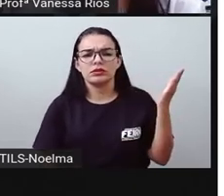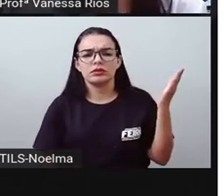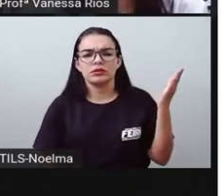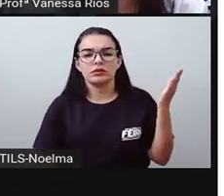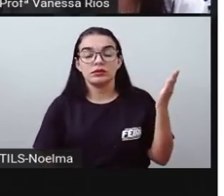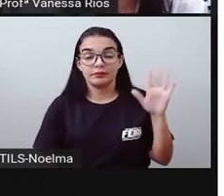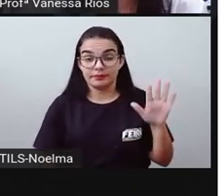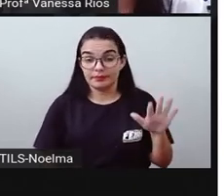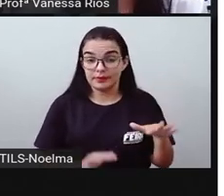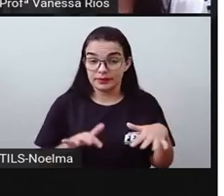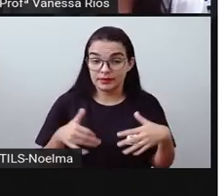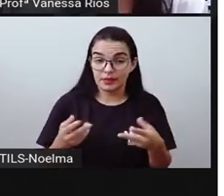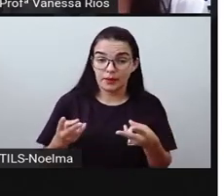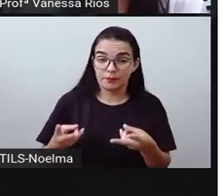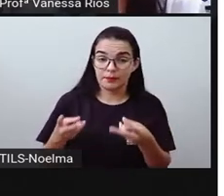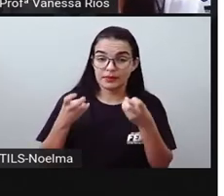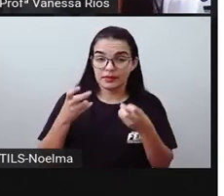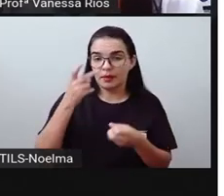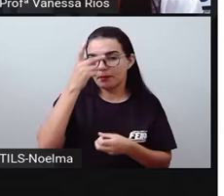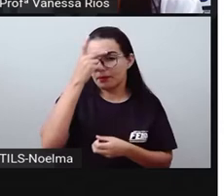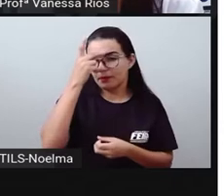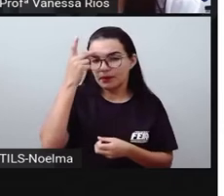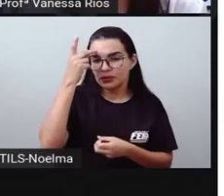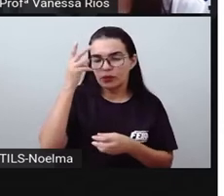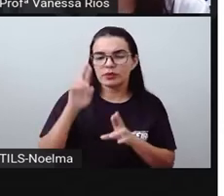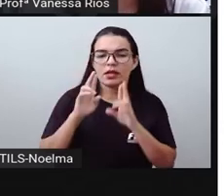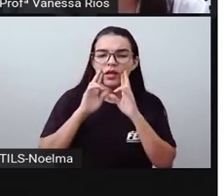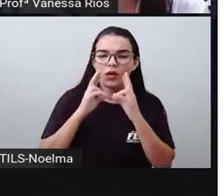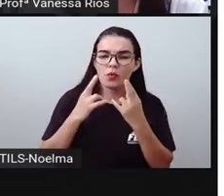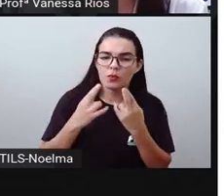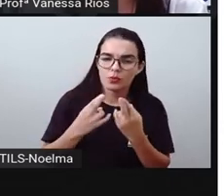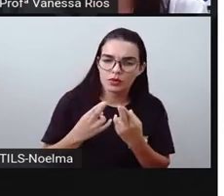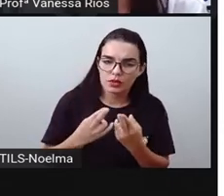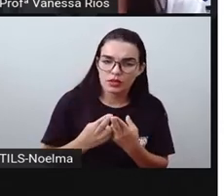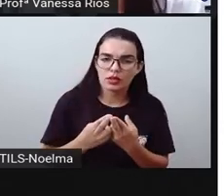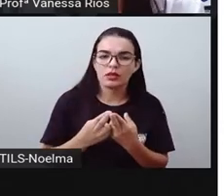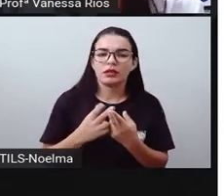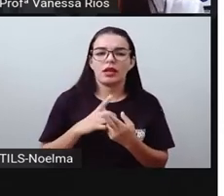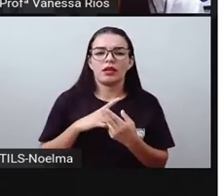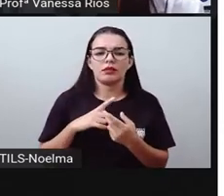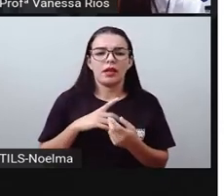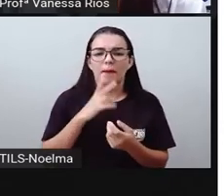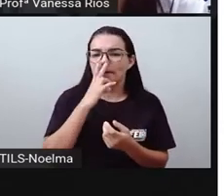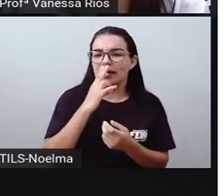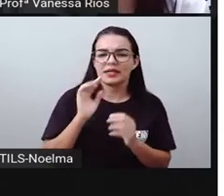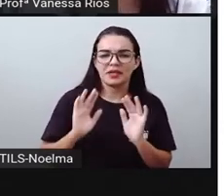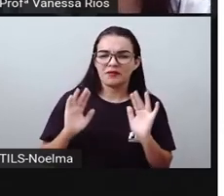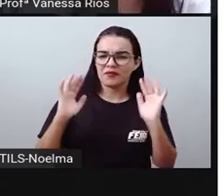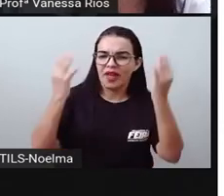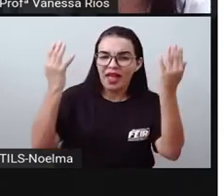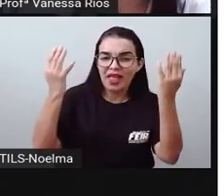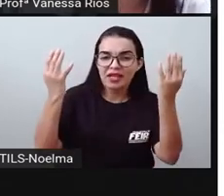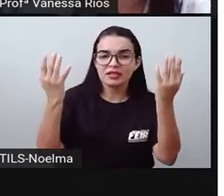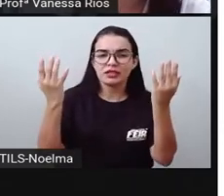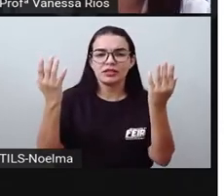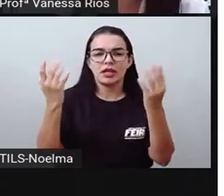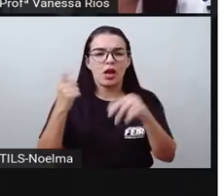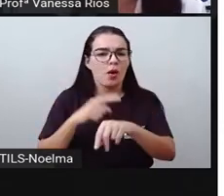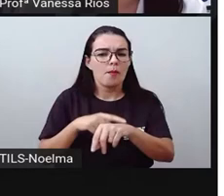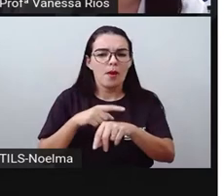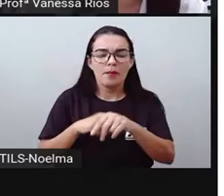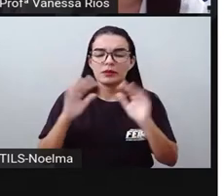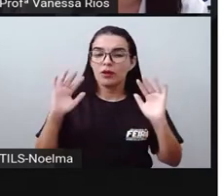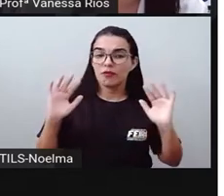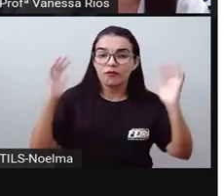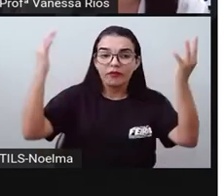reunidas, né? Aparentemente aí num momento aí de festa ou num momento de comemoração.